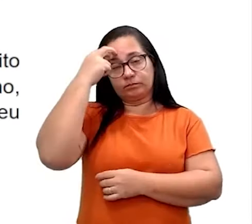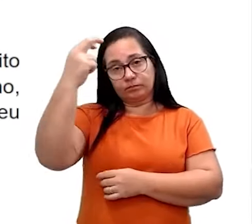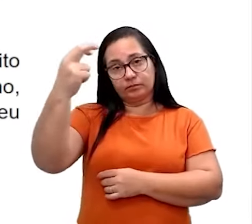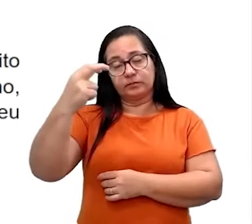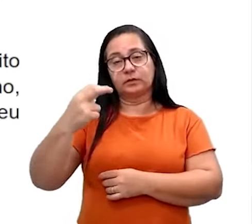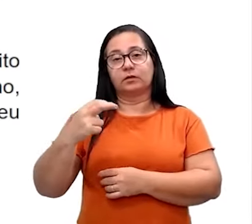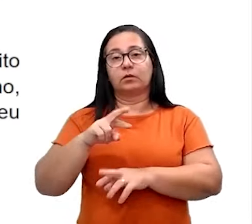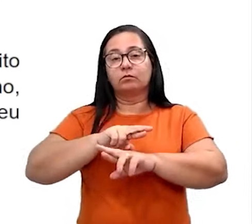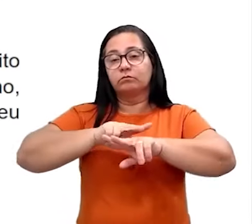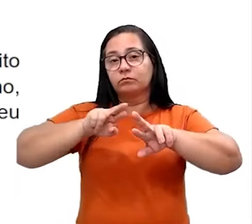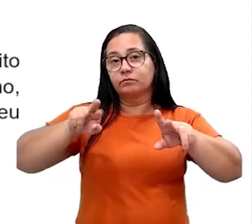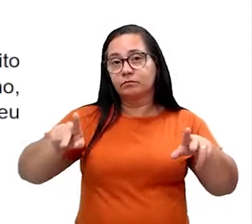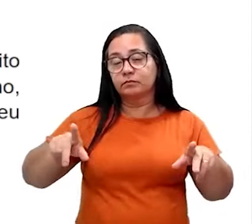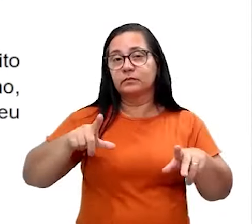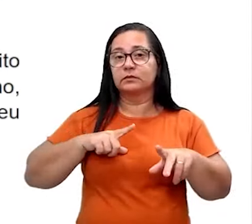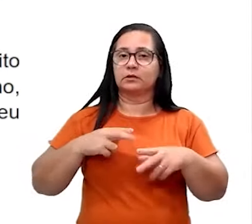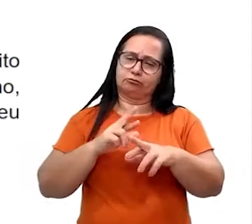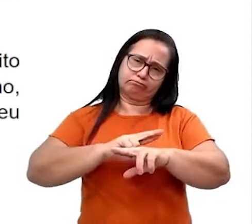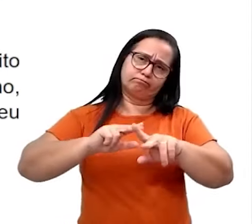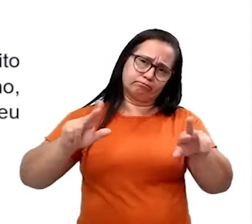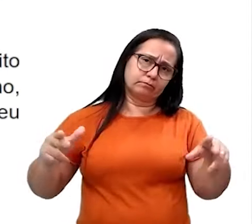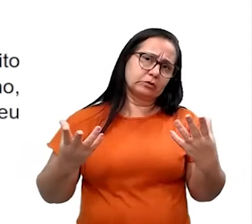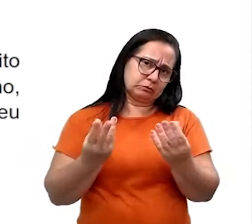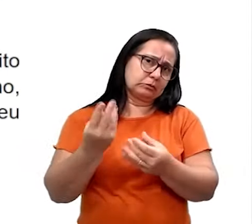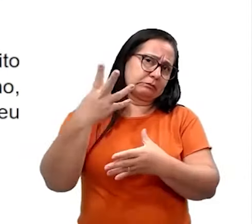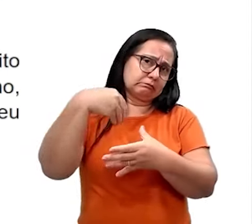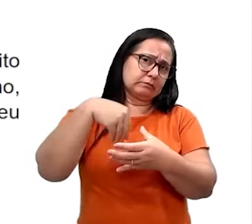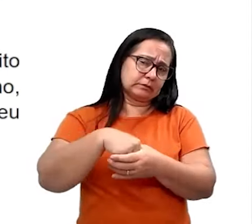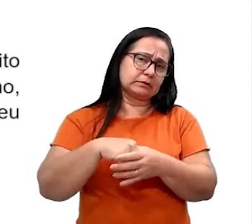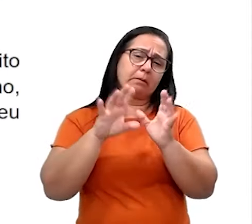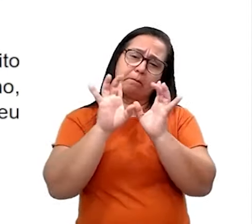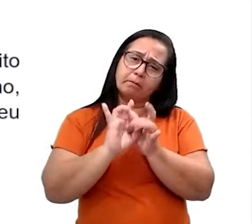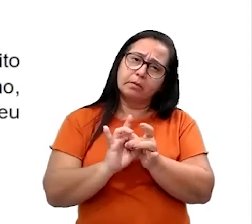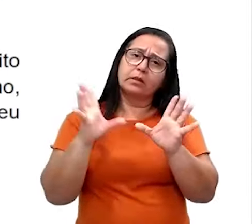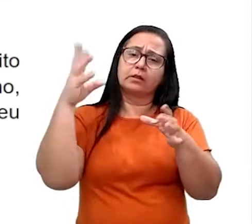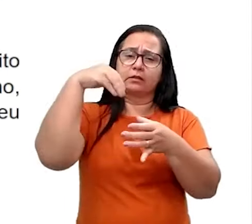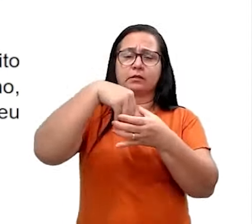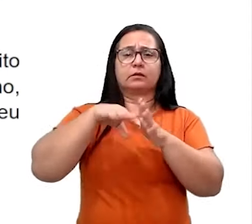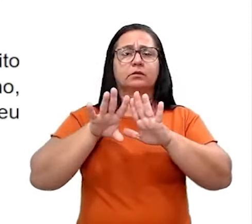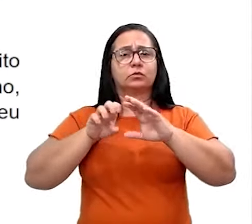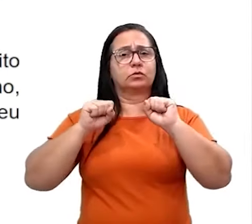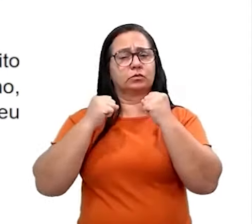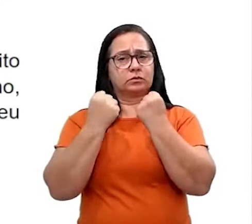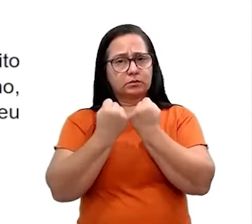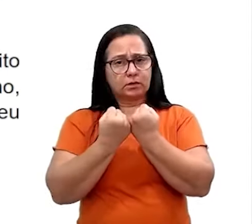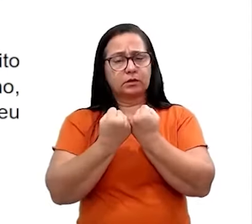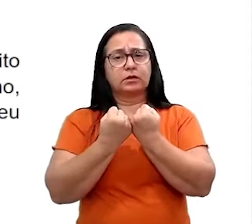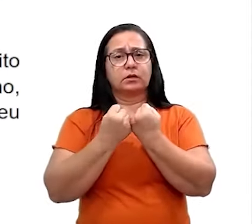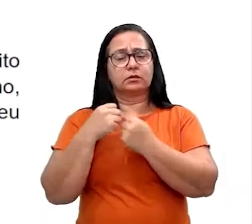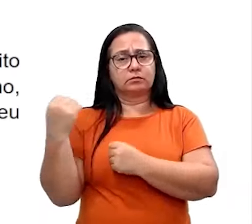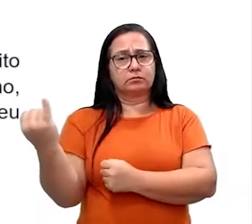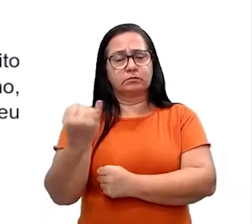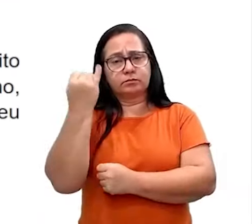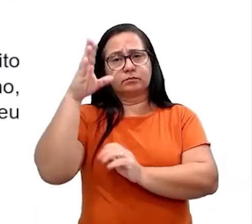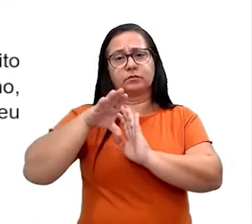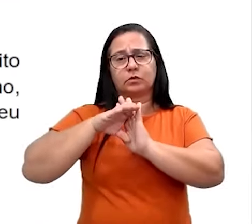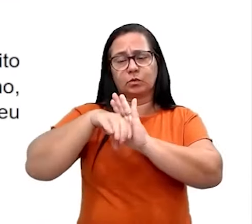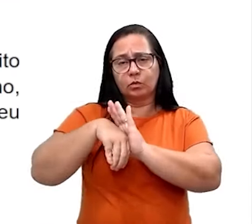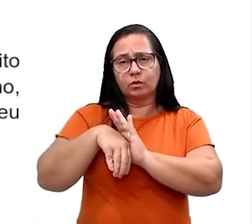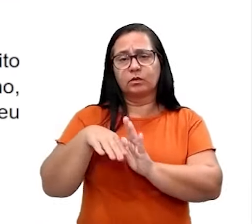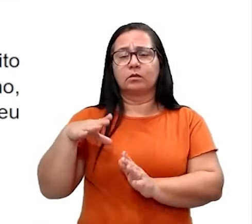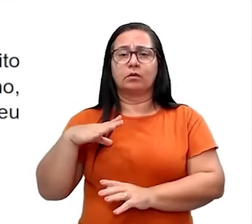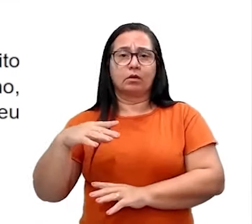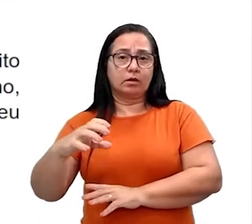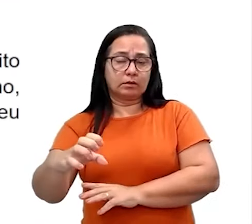muitas culturas, que foi como eu falei, que permeia a nossa sociedade e seu elemento-chave dentro de um conceito ético